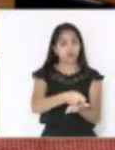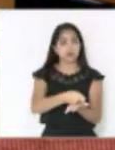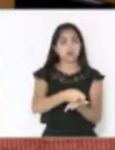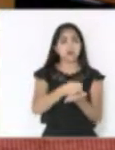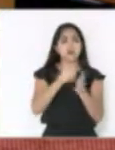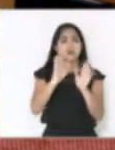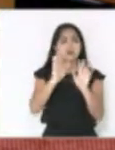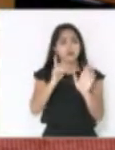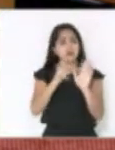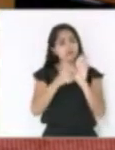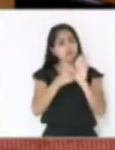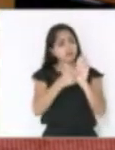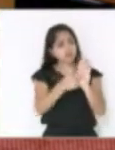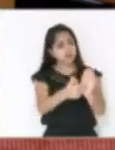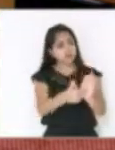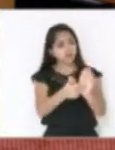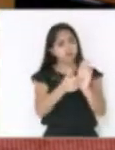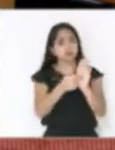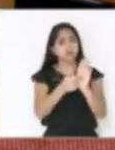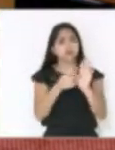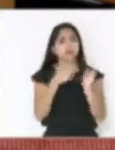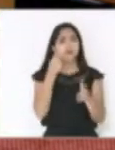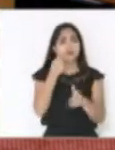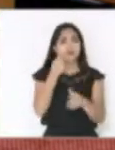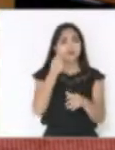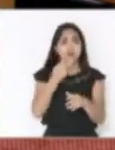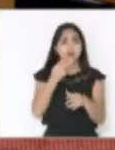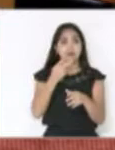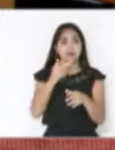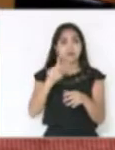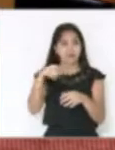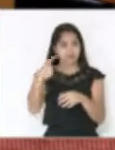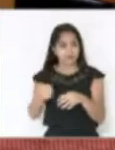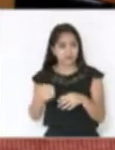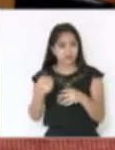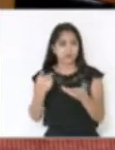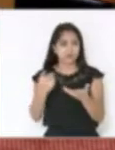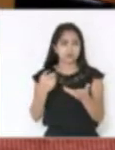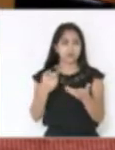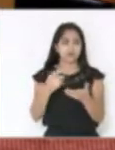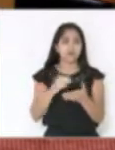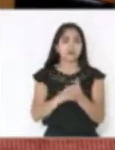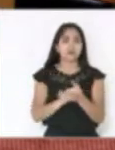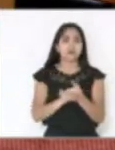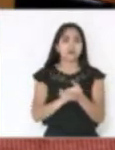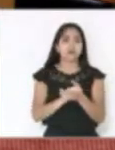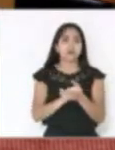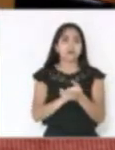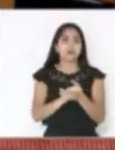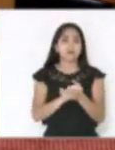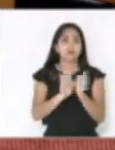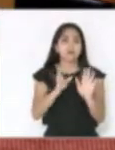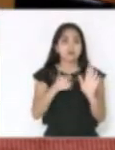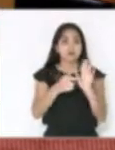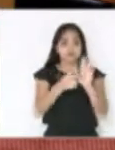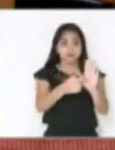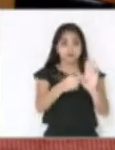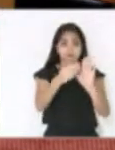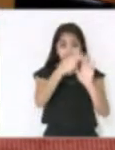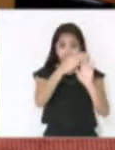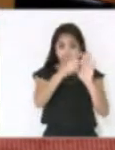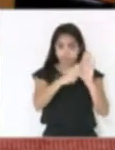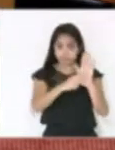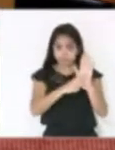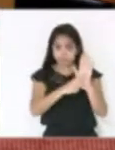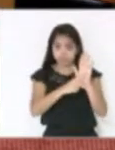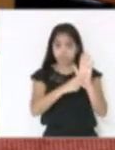apresentei, estou falando agora para não interferir no resultado, apresentei uma emenda propondo um